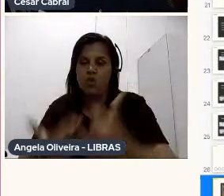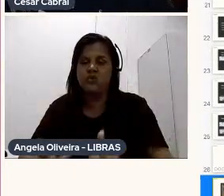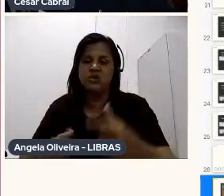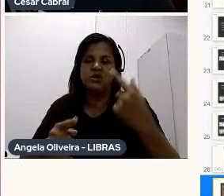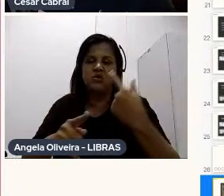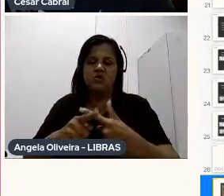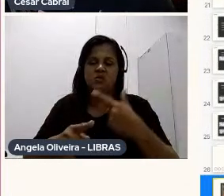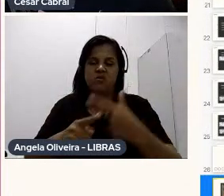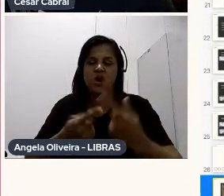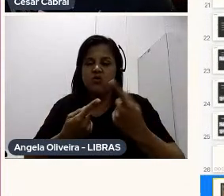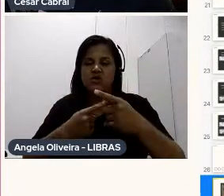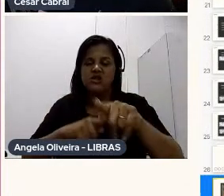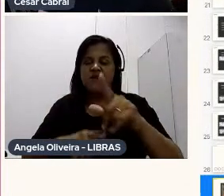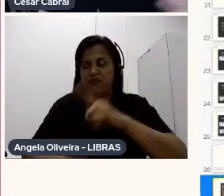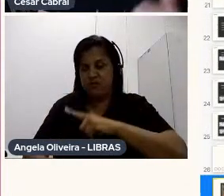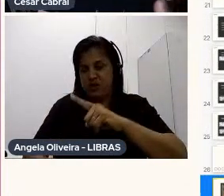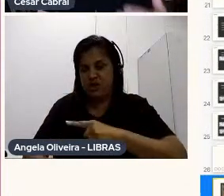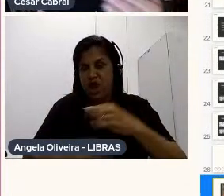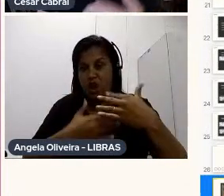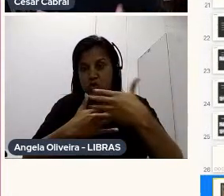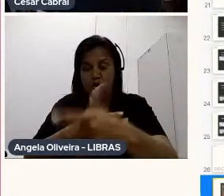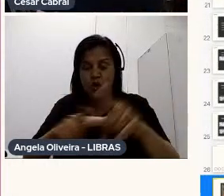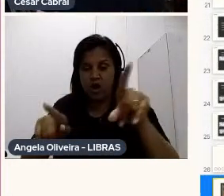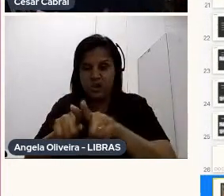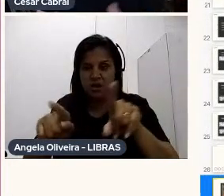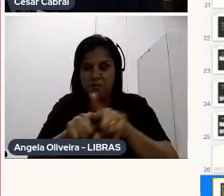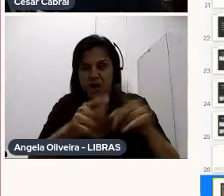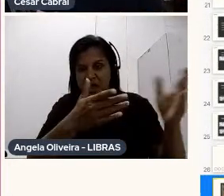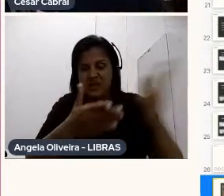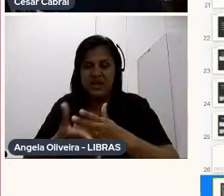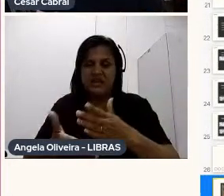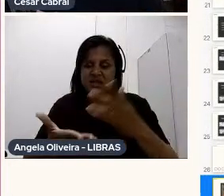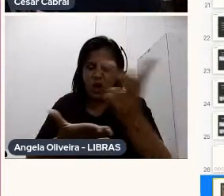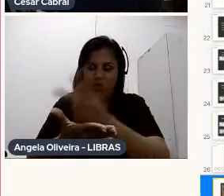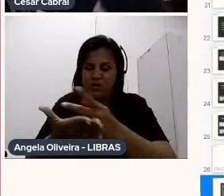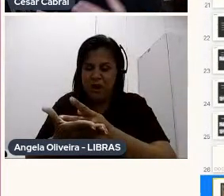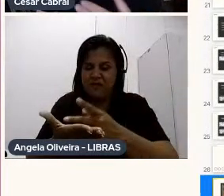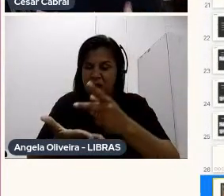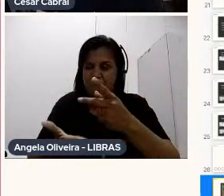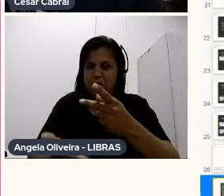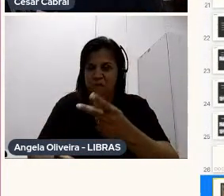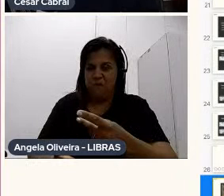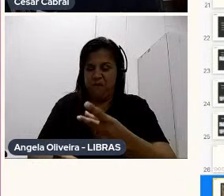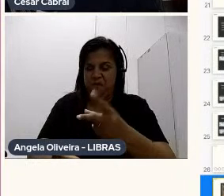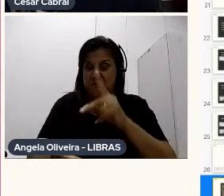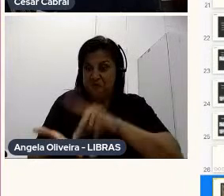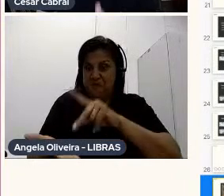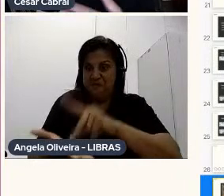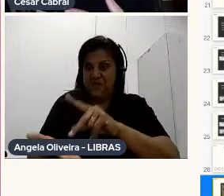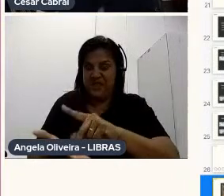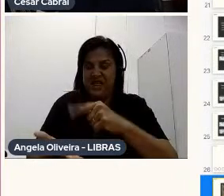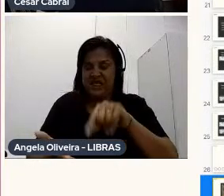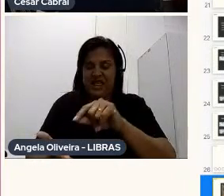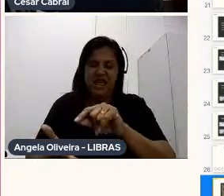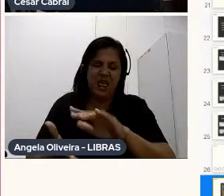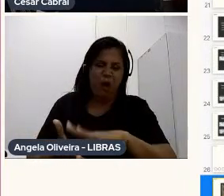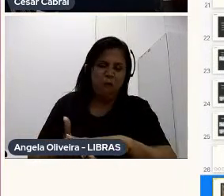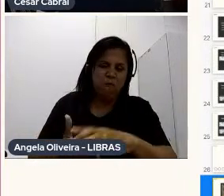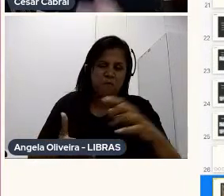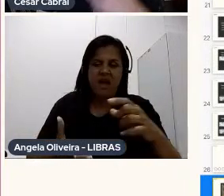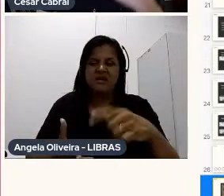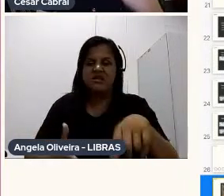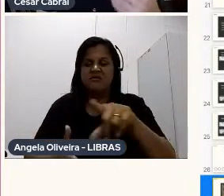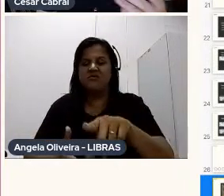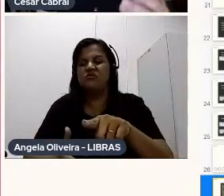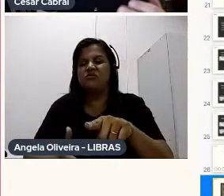desafios Que eu tinha No longa Também Era trazer Uma animação Muito realista E assim O máximo Esse era o